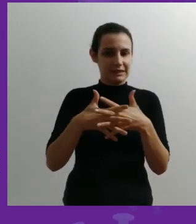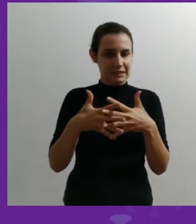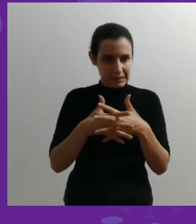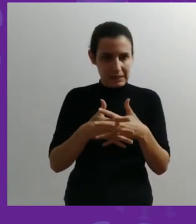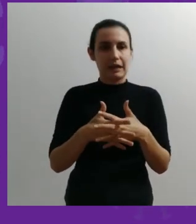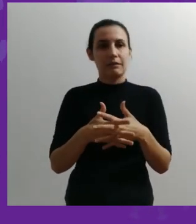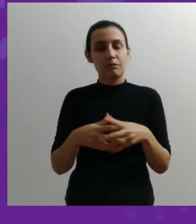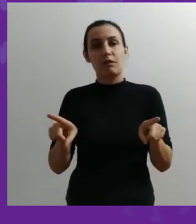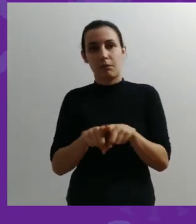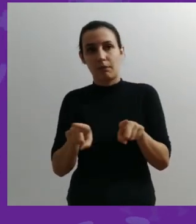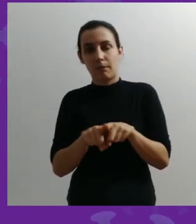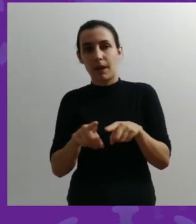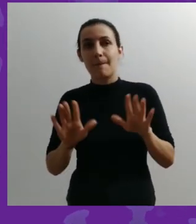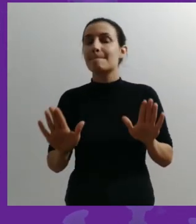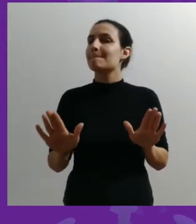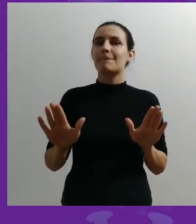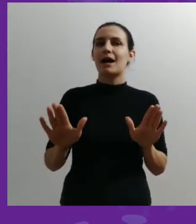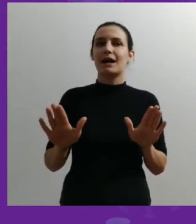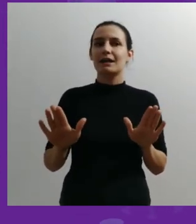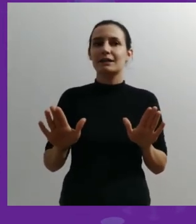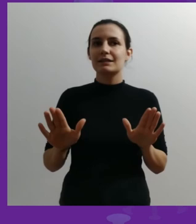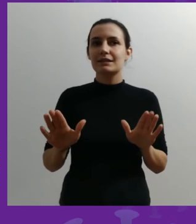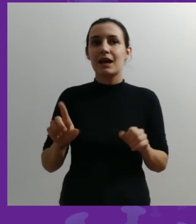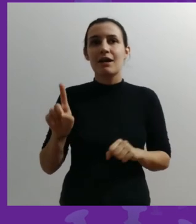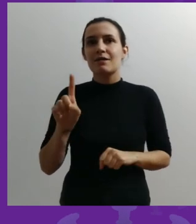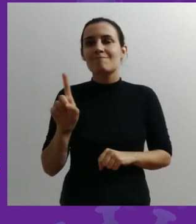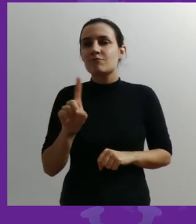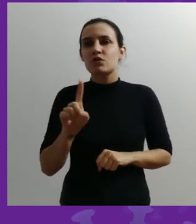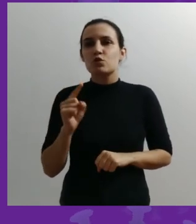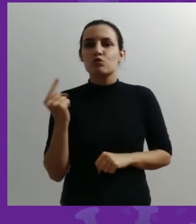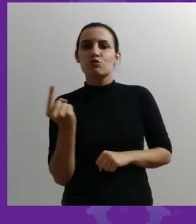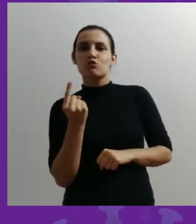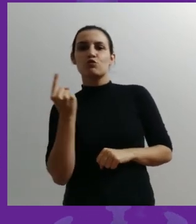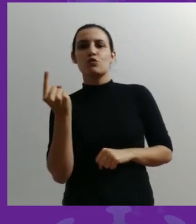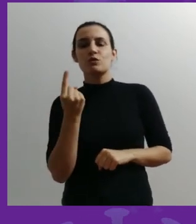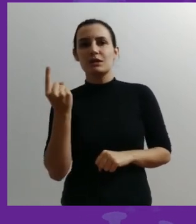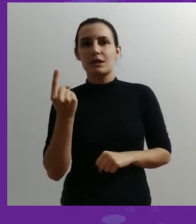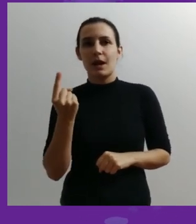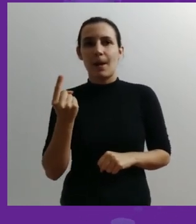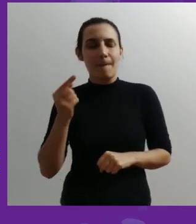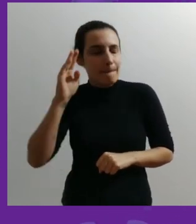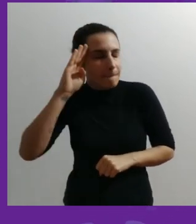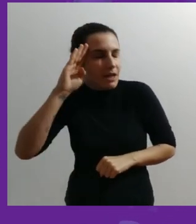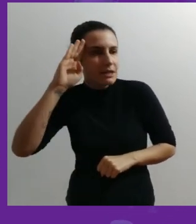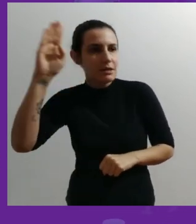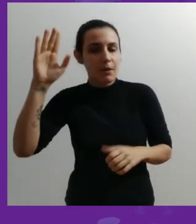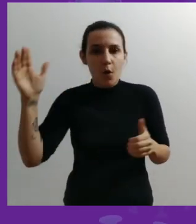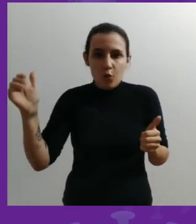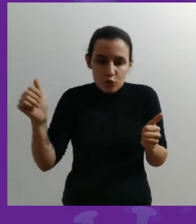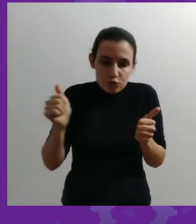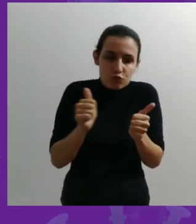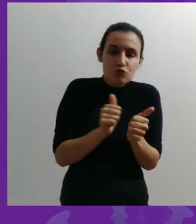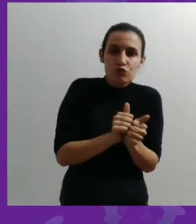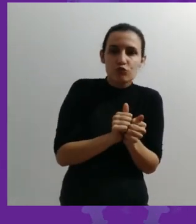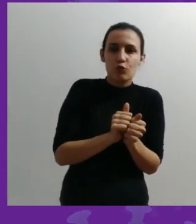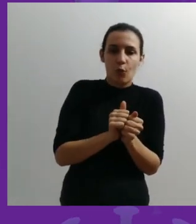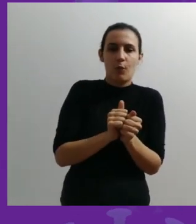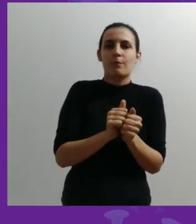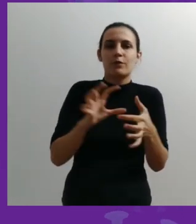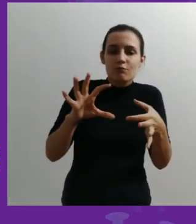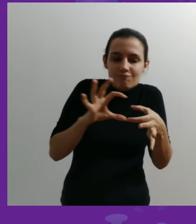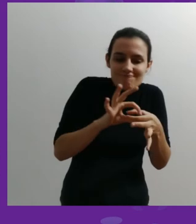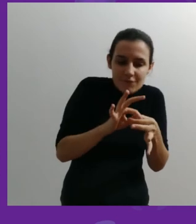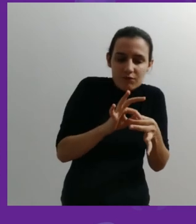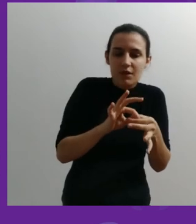sinais e sintomas respiratórios, mas ela não cursa sozinha. Ela cursa principalmente junto com uma síndrome